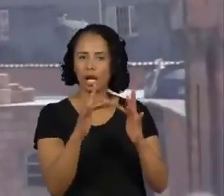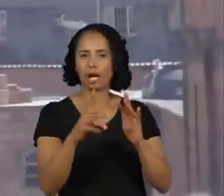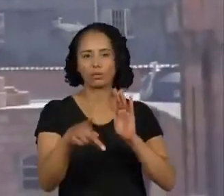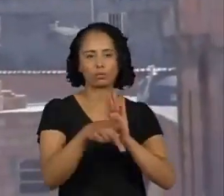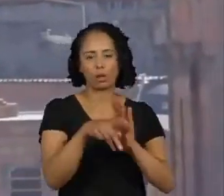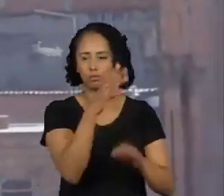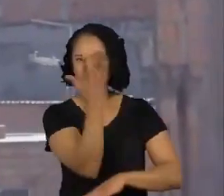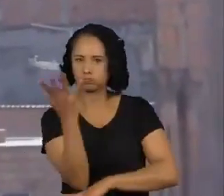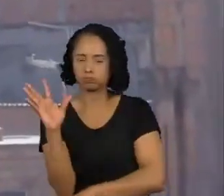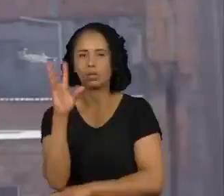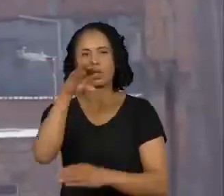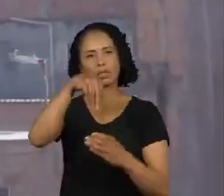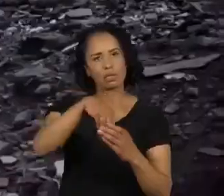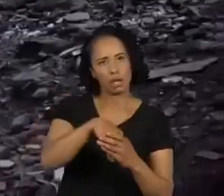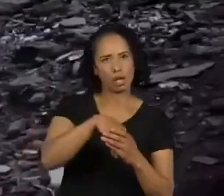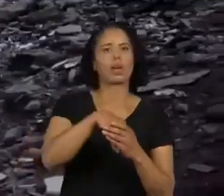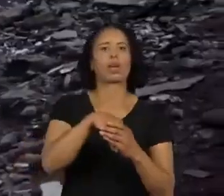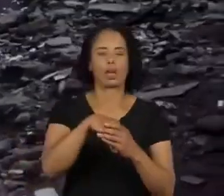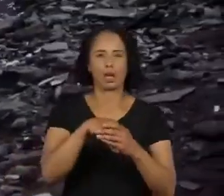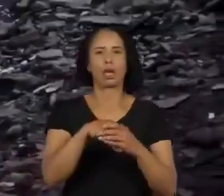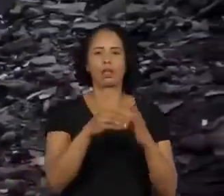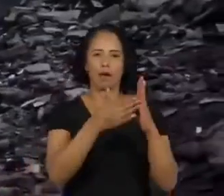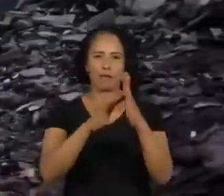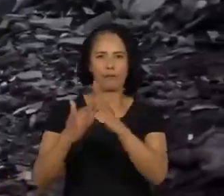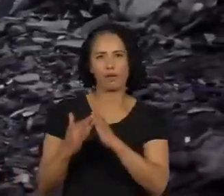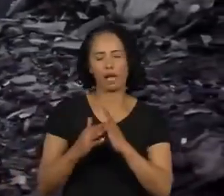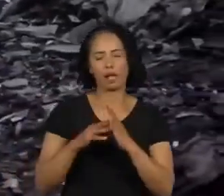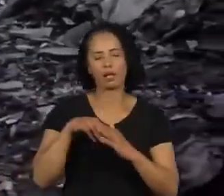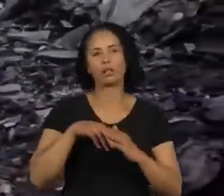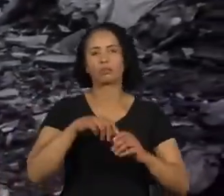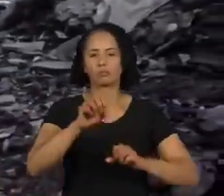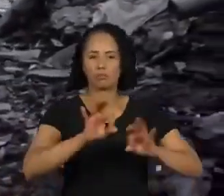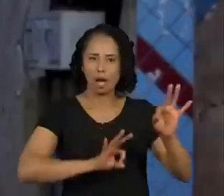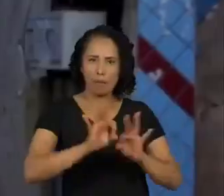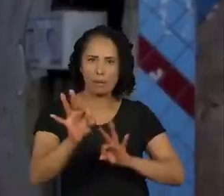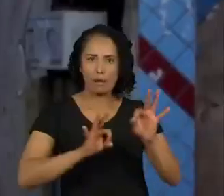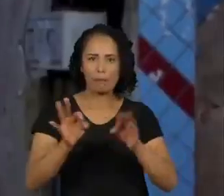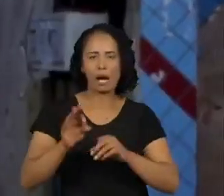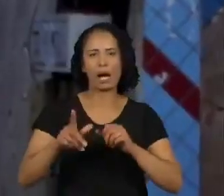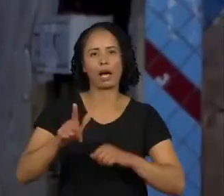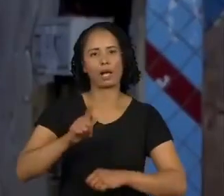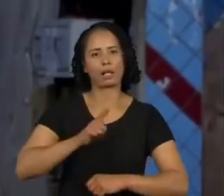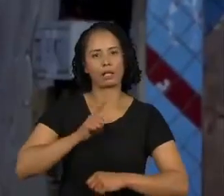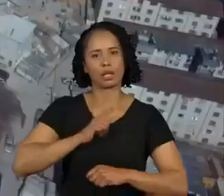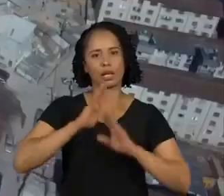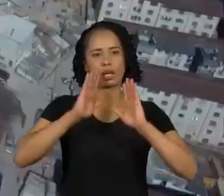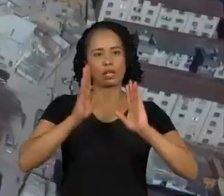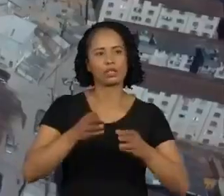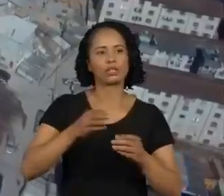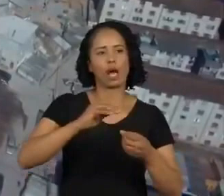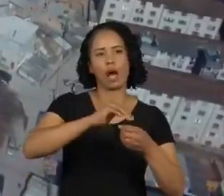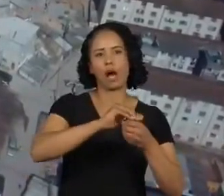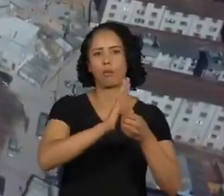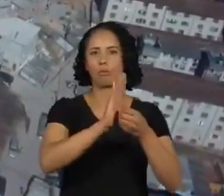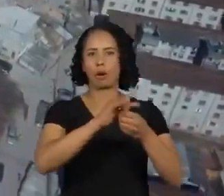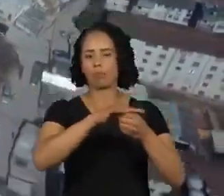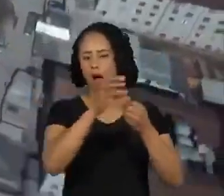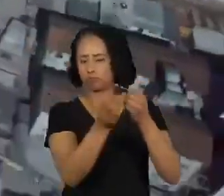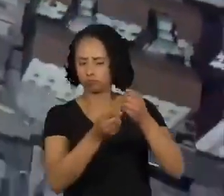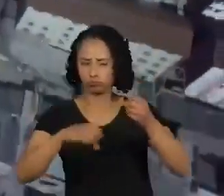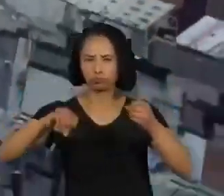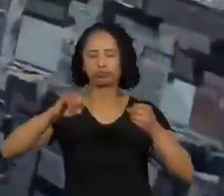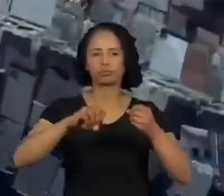dentro das favelas. Trabalhar a questão do saneamento básico, ter uma frente muito forte de urbanismo social, para que esses territórios